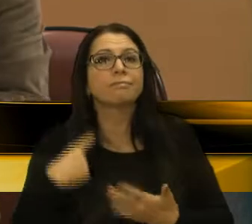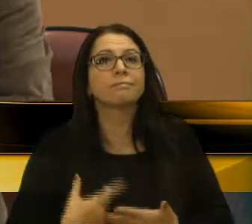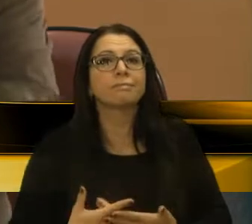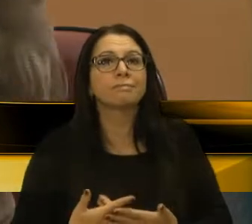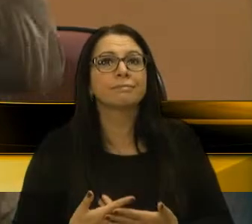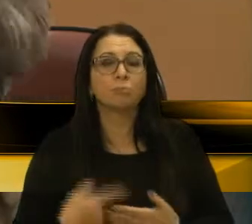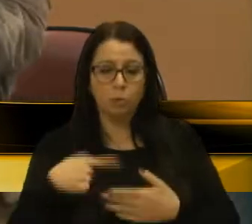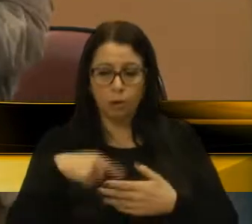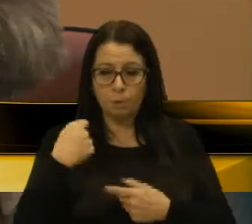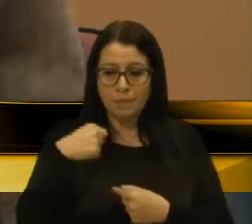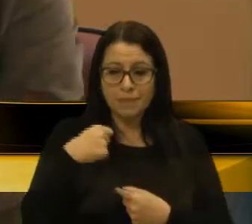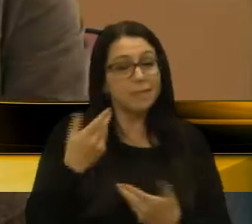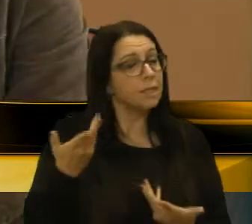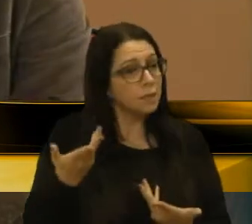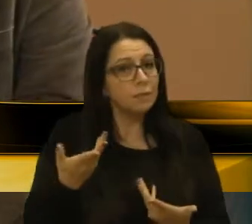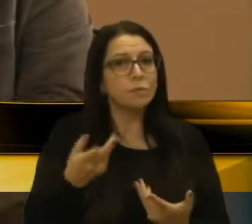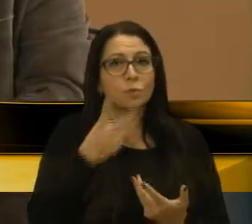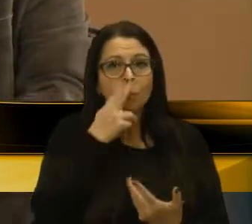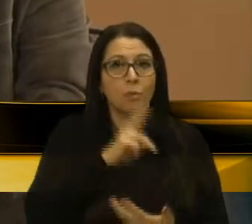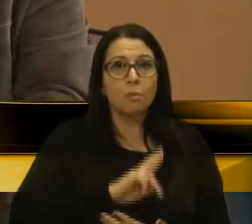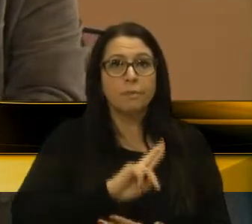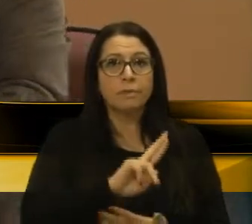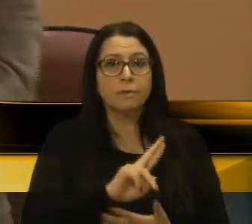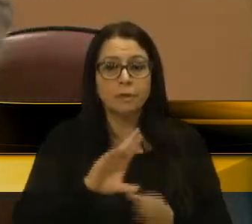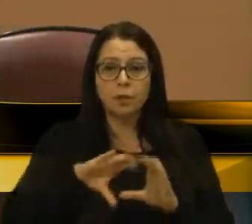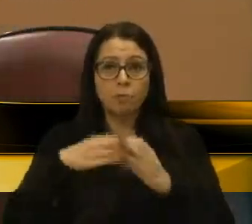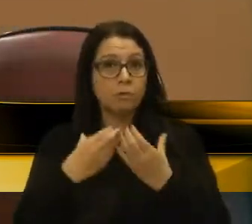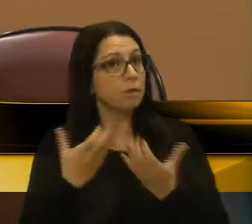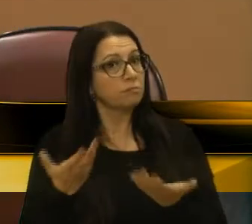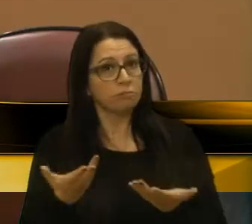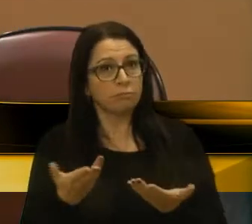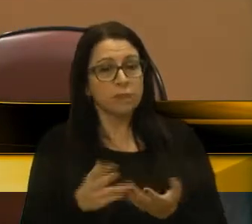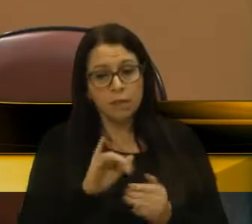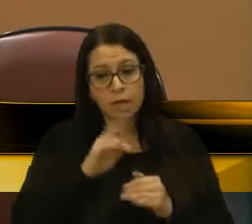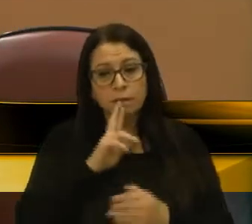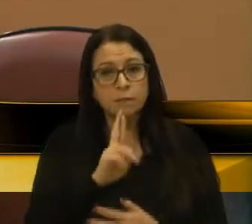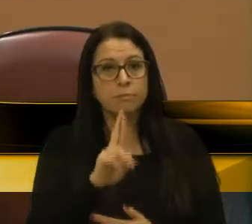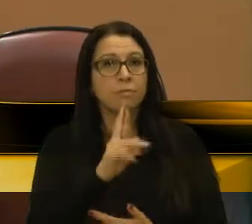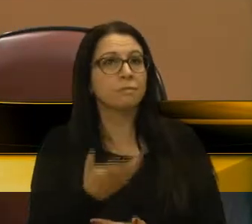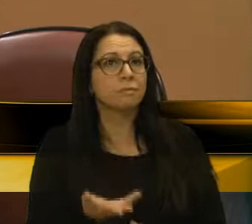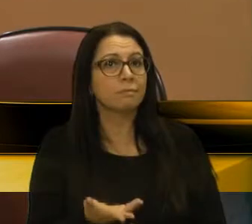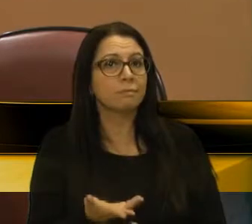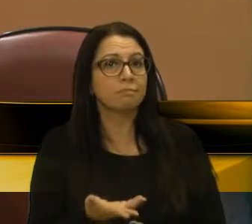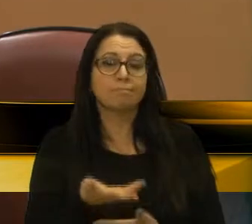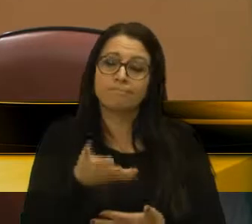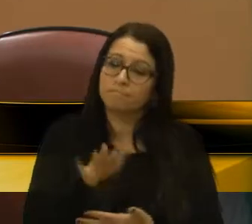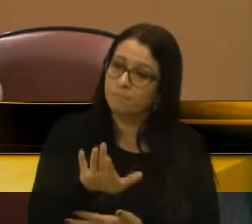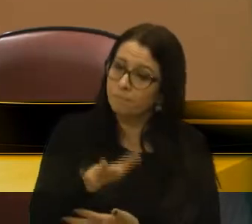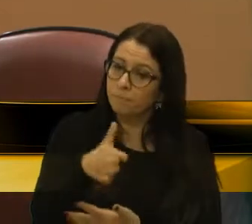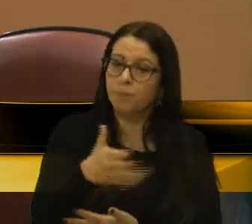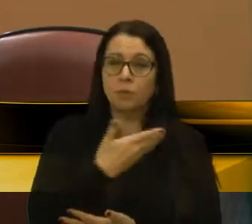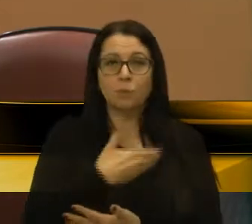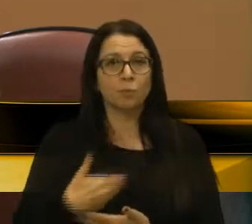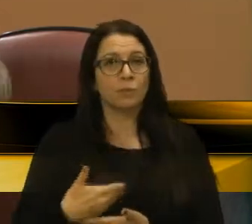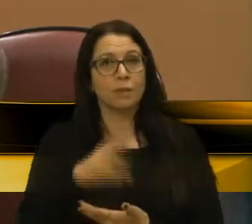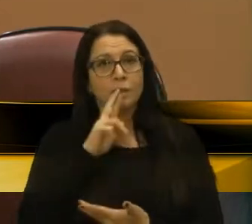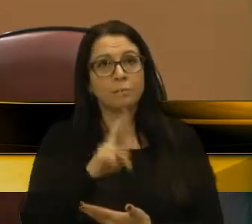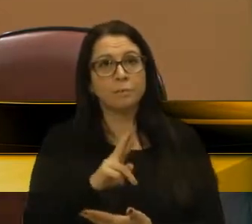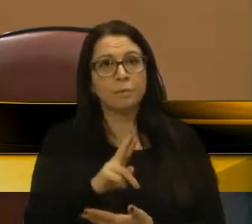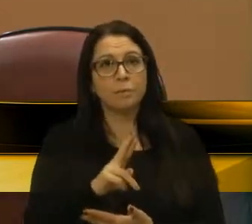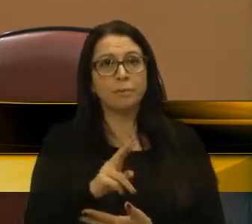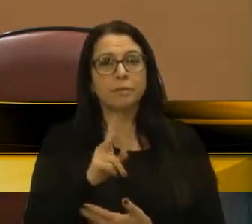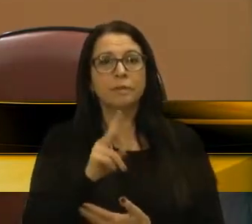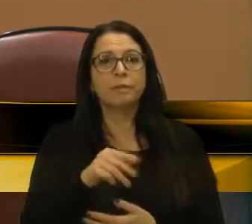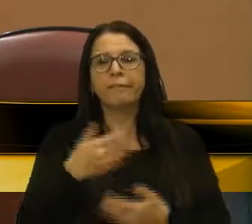preciso, no mínimo, como representante daquela comunidade, dar resposta. Porque talvez esse governo, a resposta é, deixe